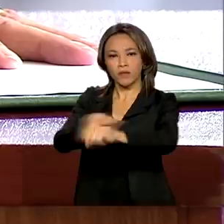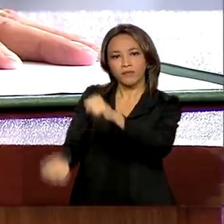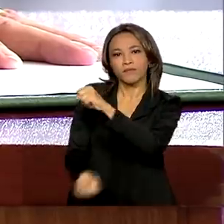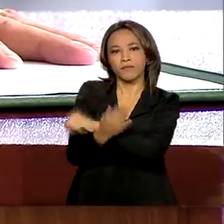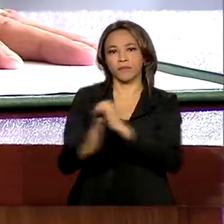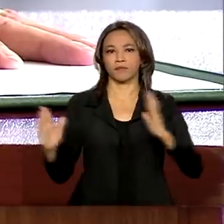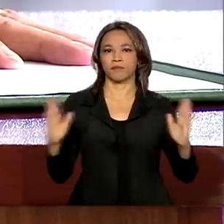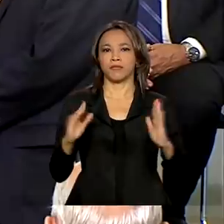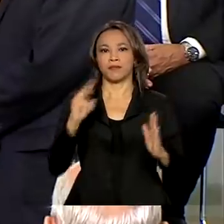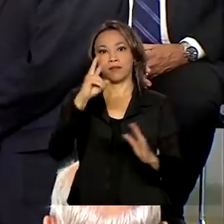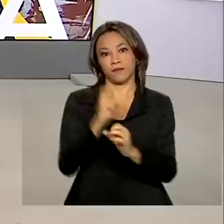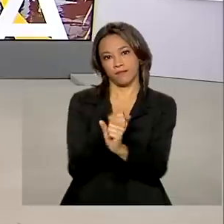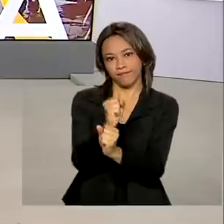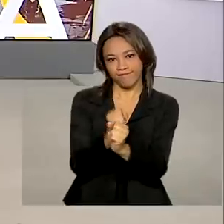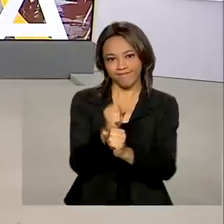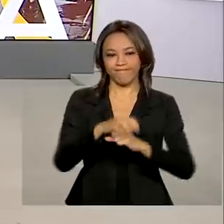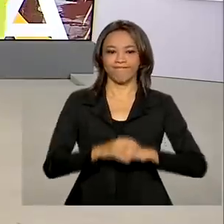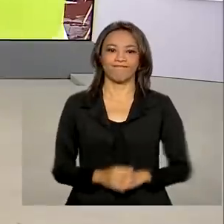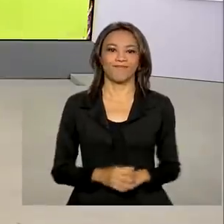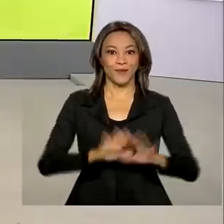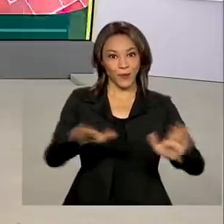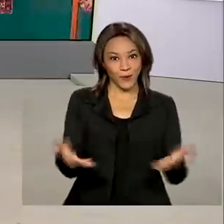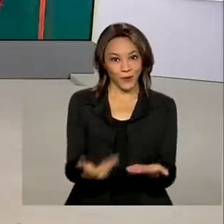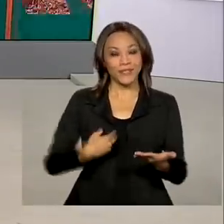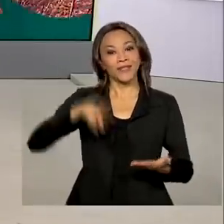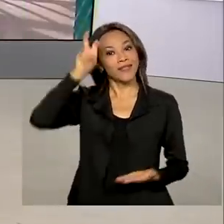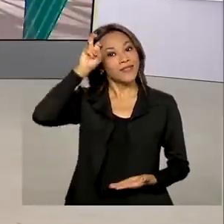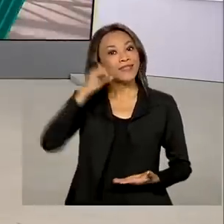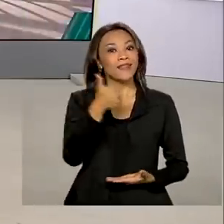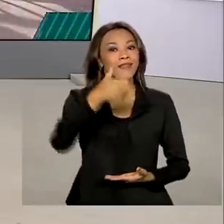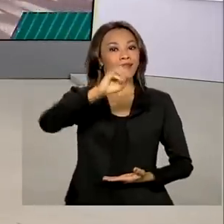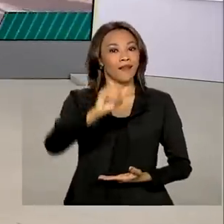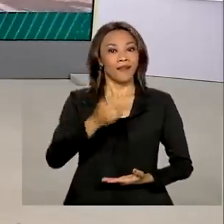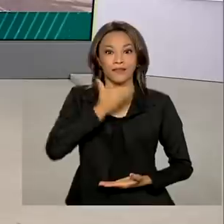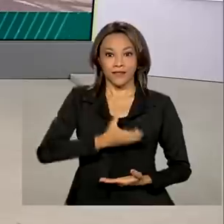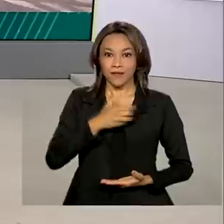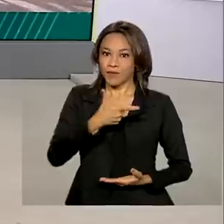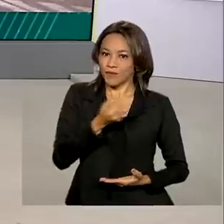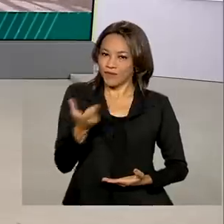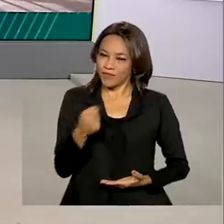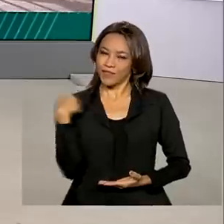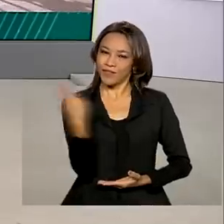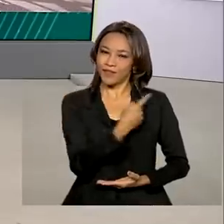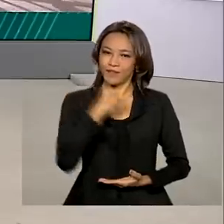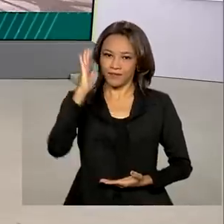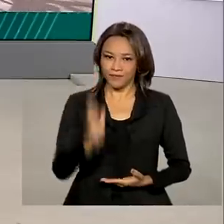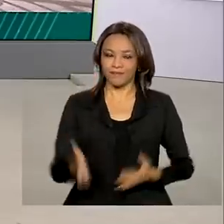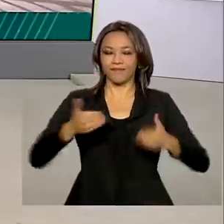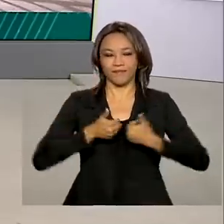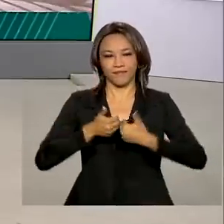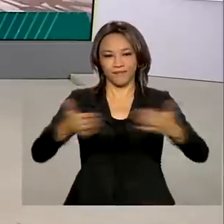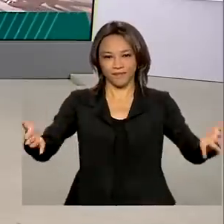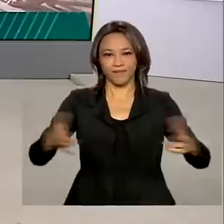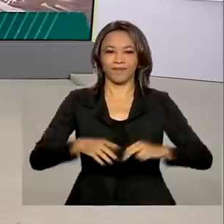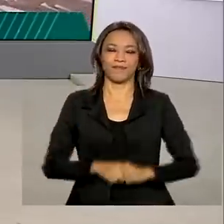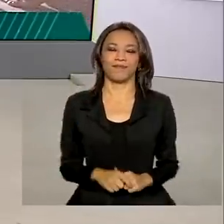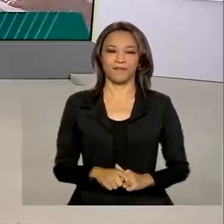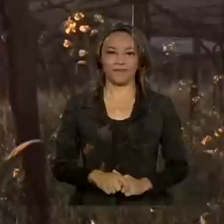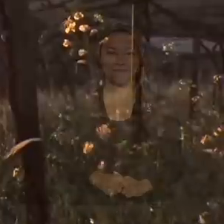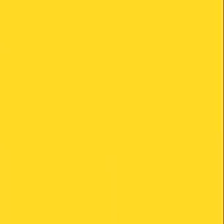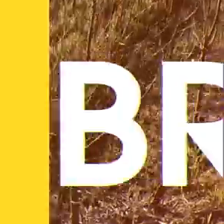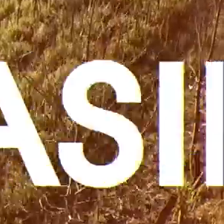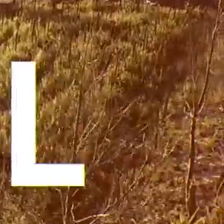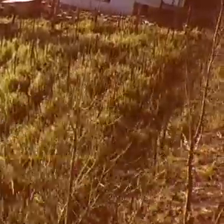próximos cinco anos. Hoje é quinta-feira, 10 de dezembro de 2020. O Brasil em Dia começa agora.